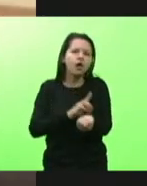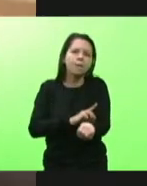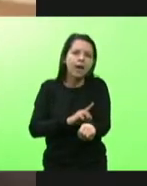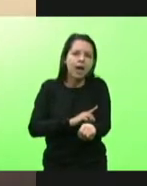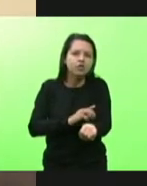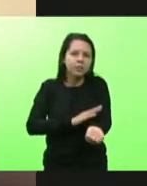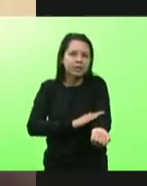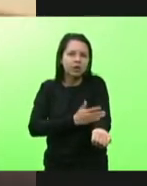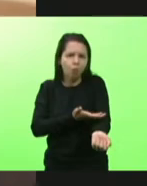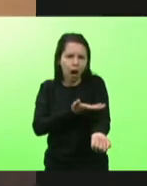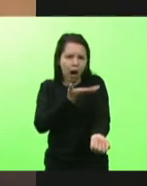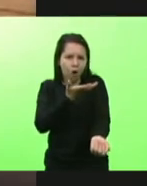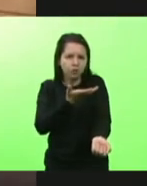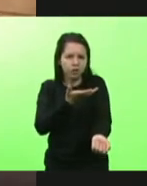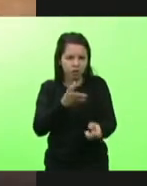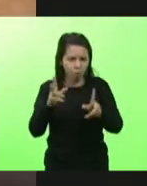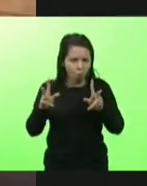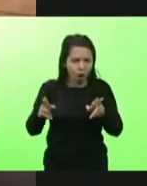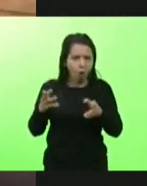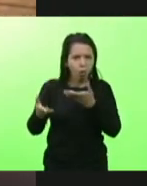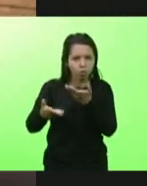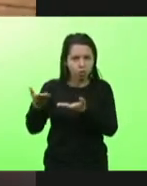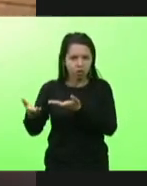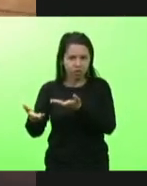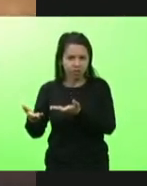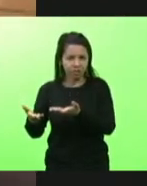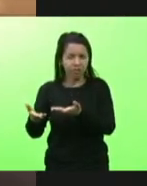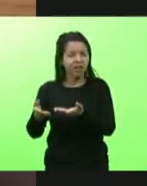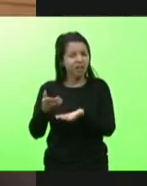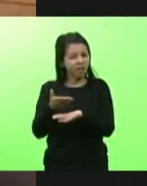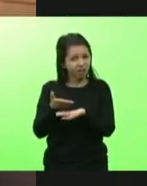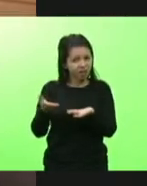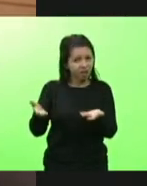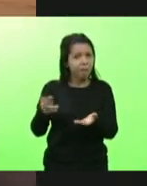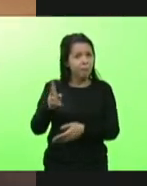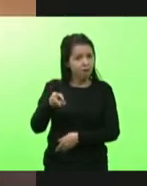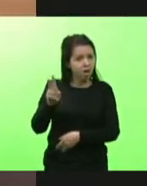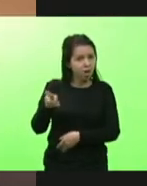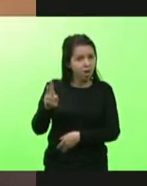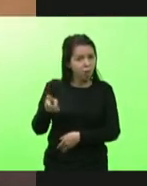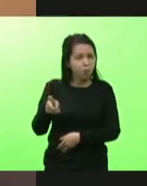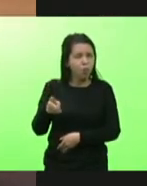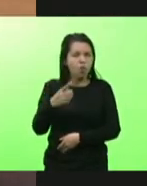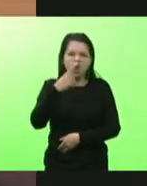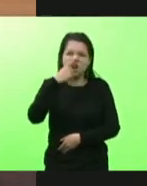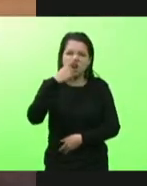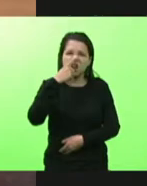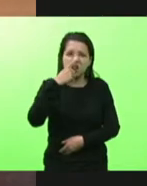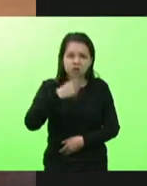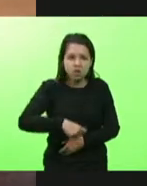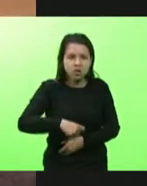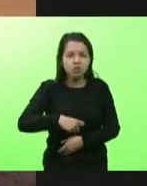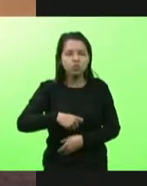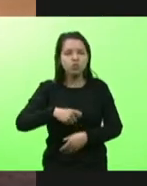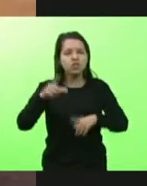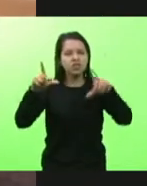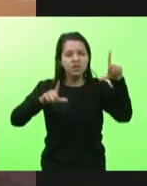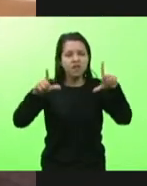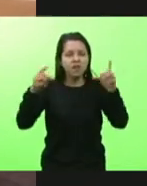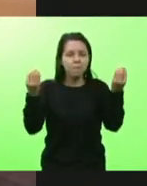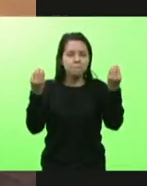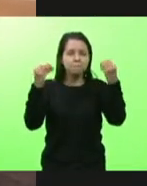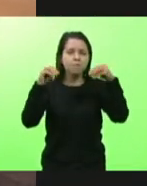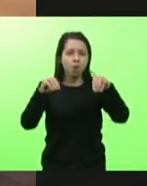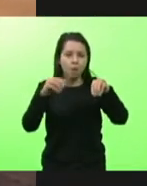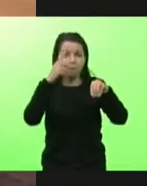são esses mesmos que colocam esses lixos dentro das casas das pessoas. Então, a